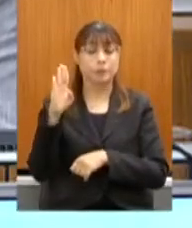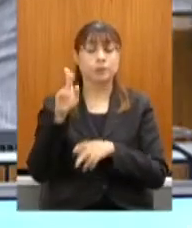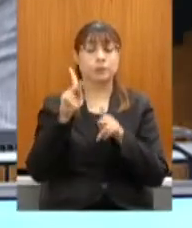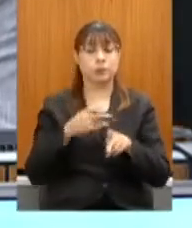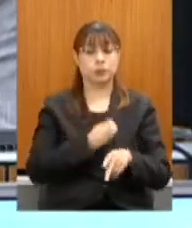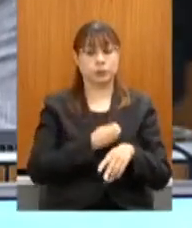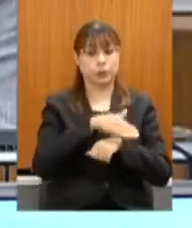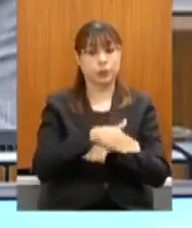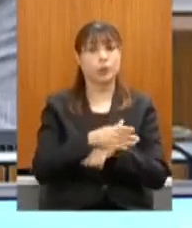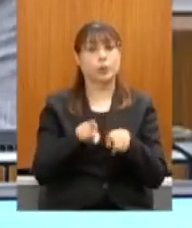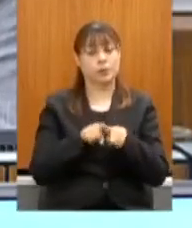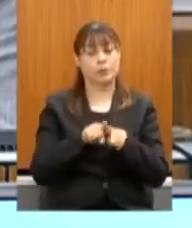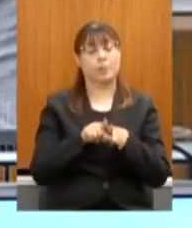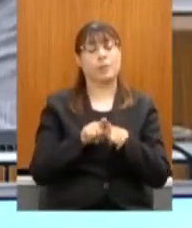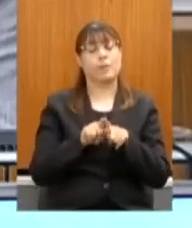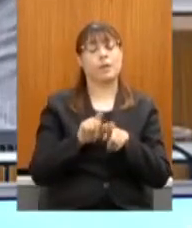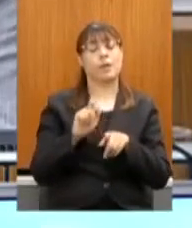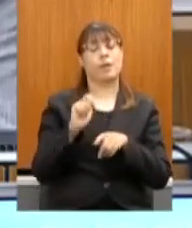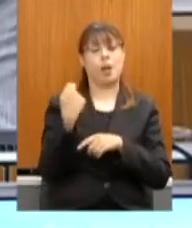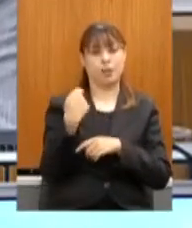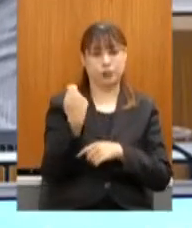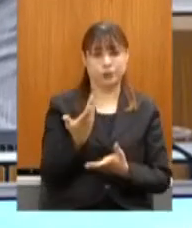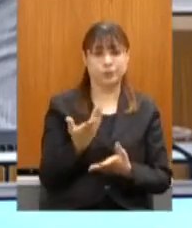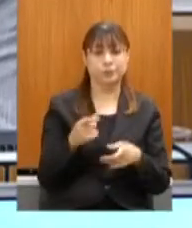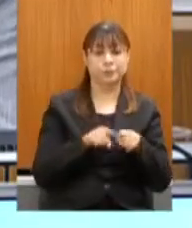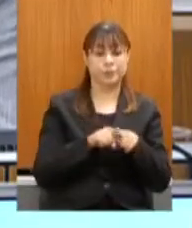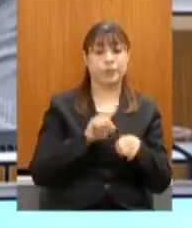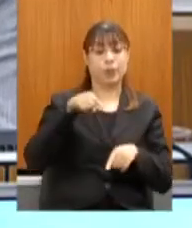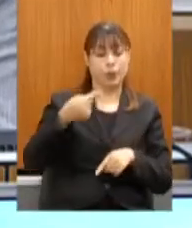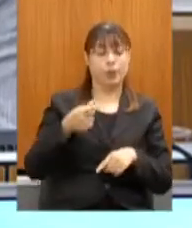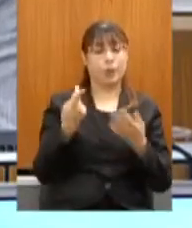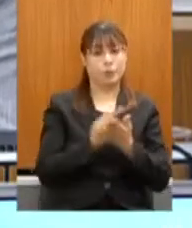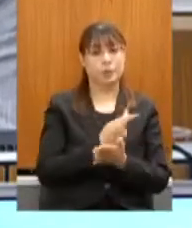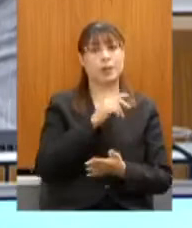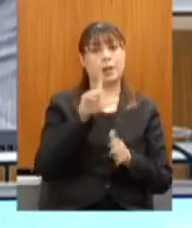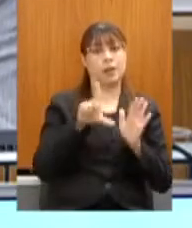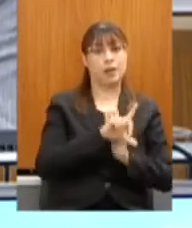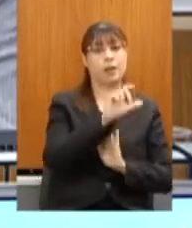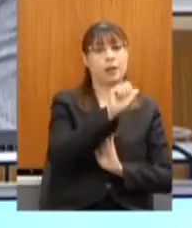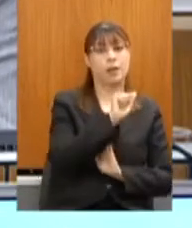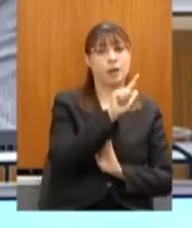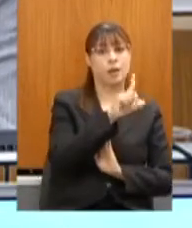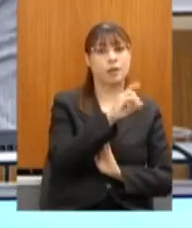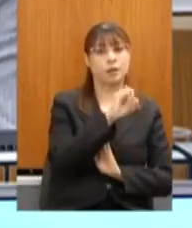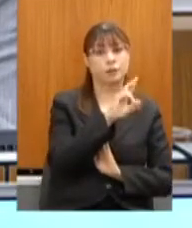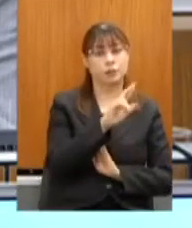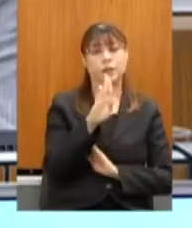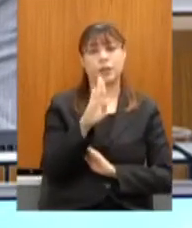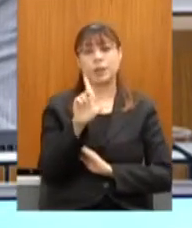Logo depois, vem a Lei Aldir Blanc, que traz, nesse momento, um sopro